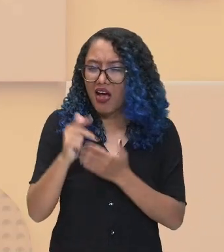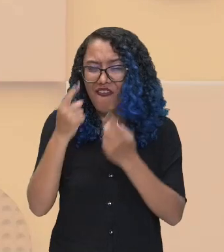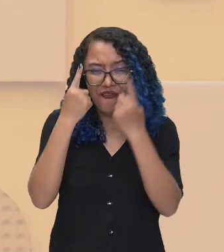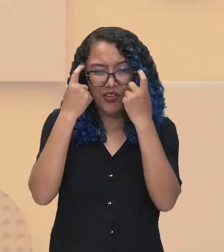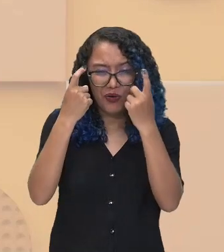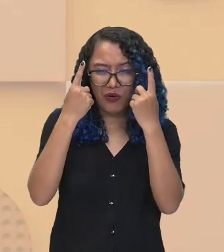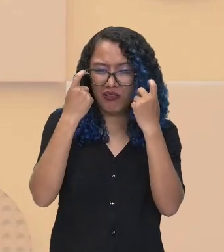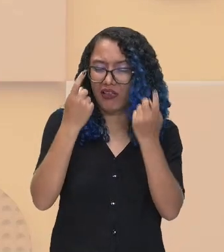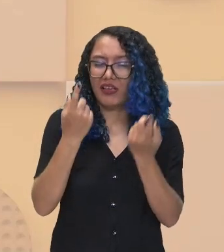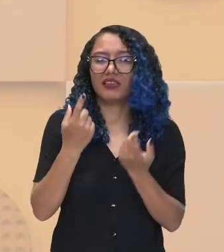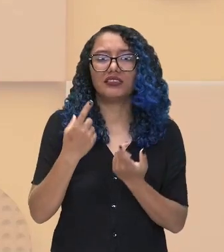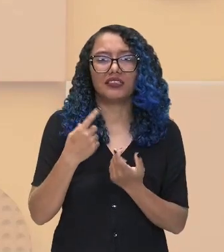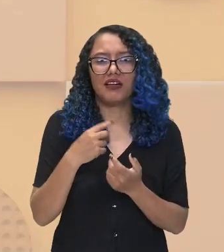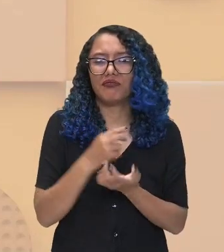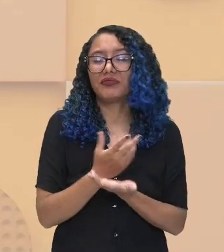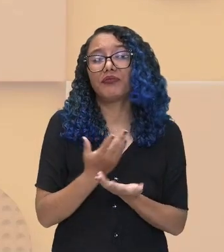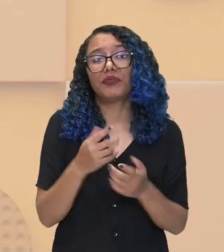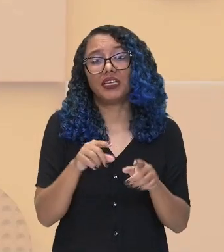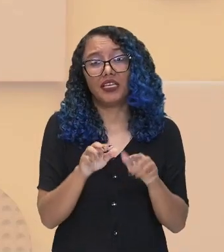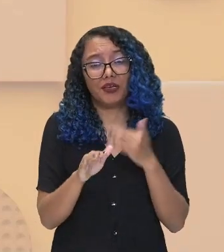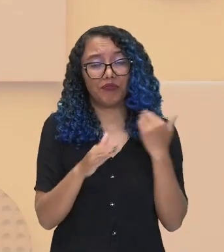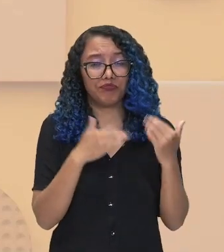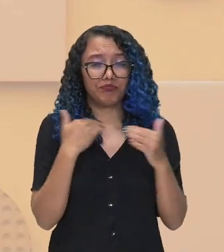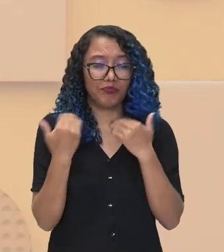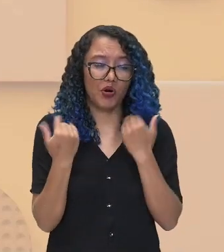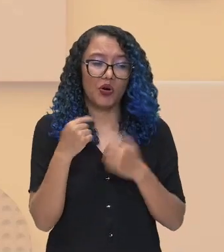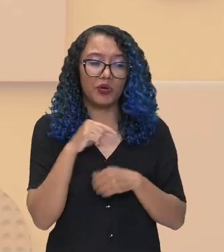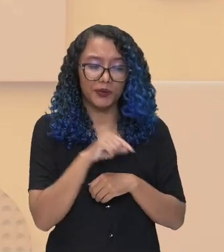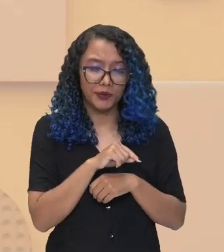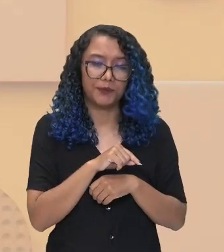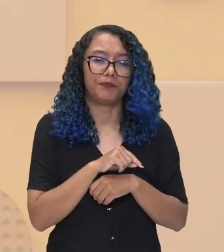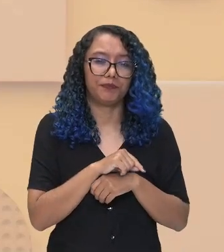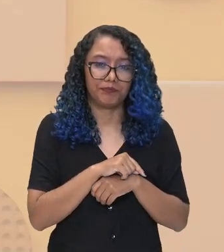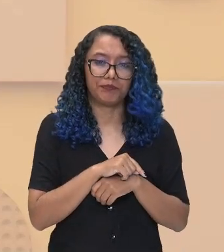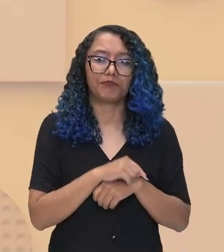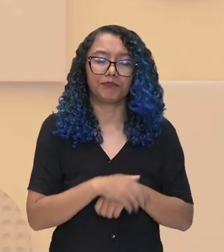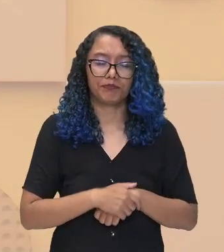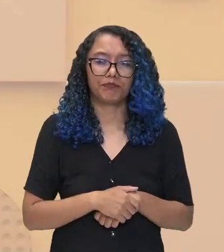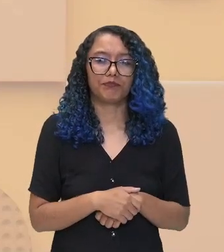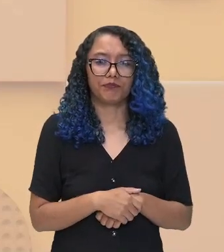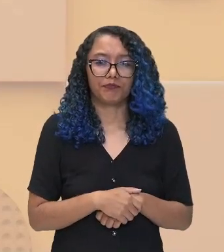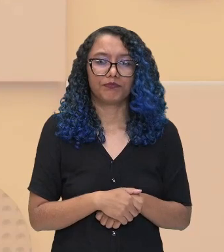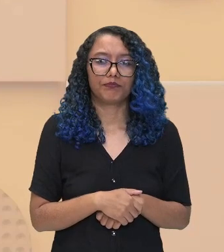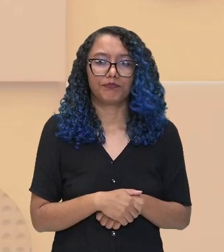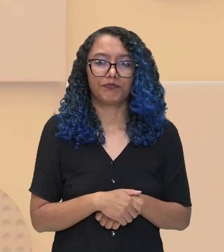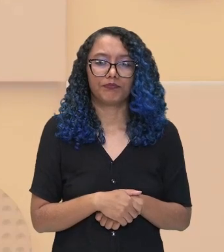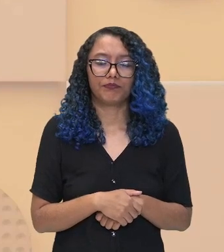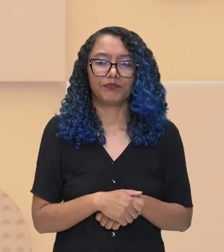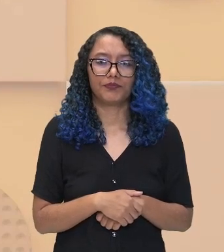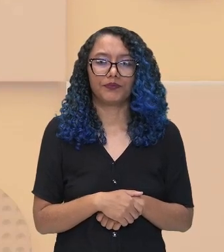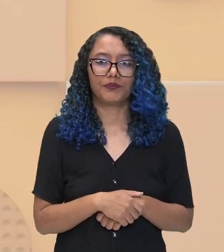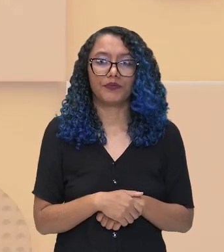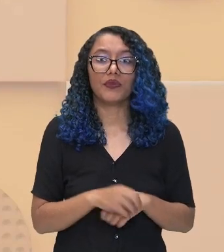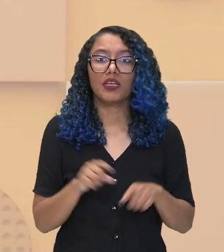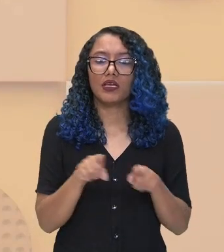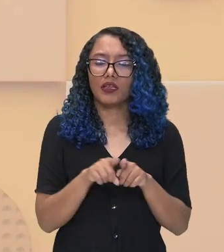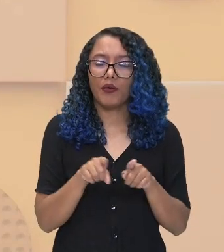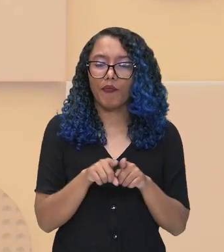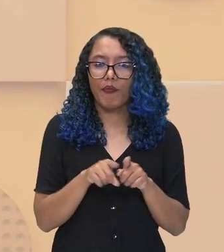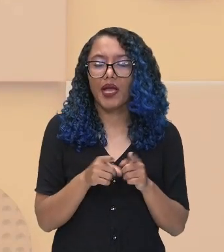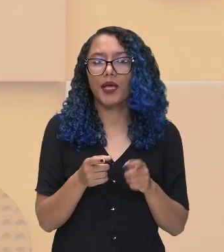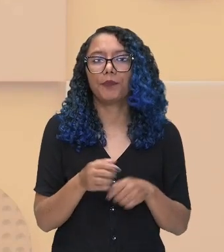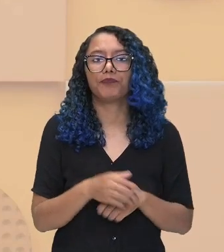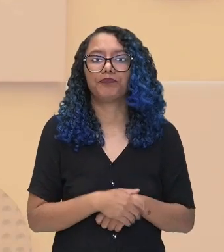vai dizimar uma grande parte da população que aqui habitavam. Além desses conflitos sanguinários que nós